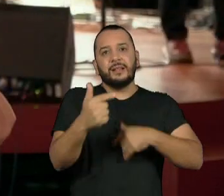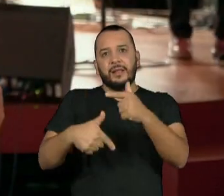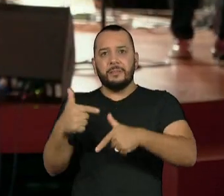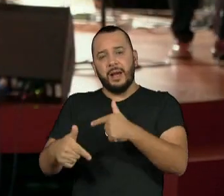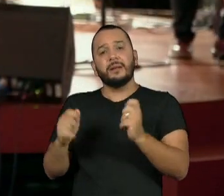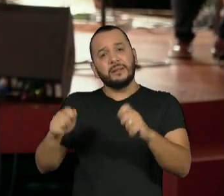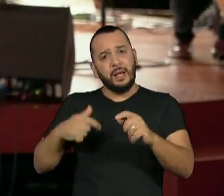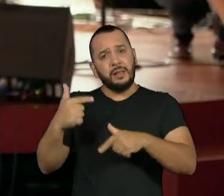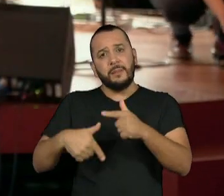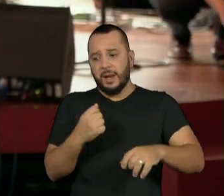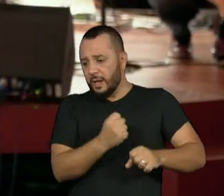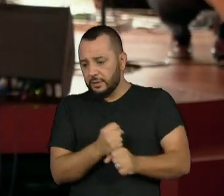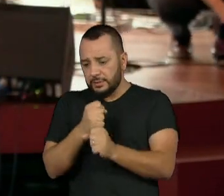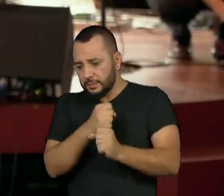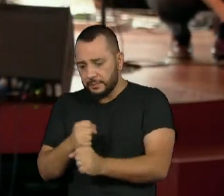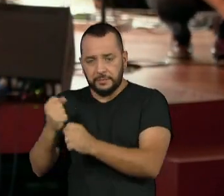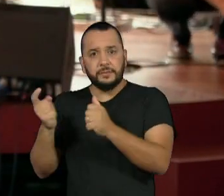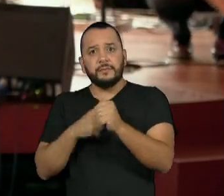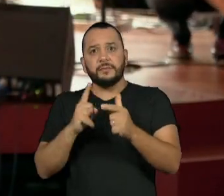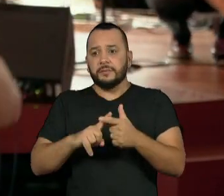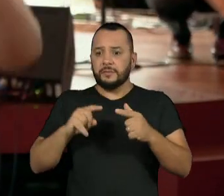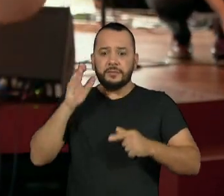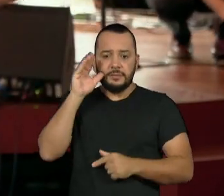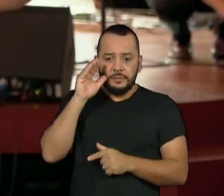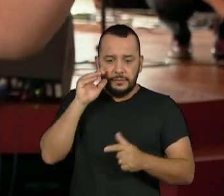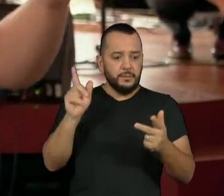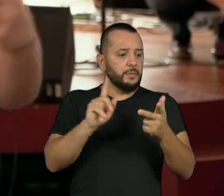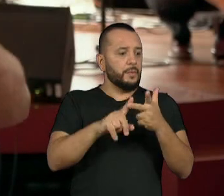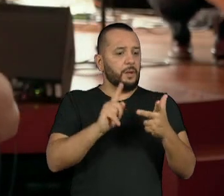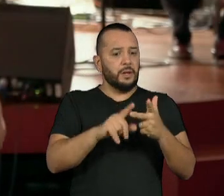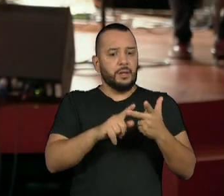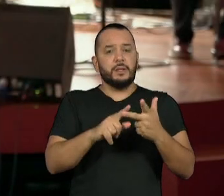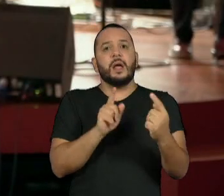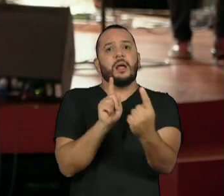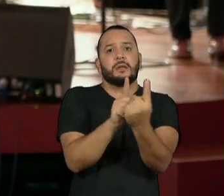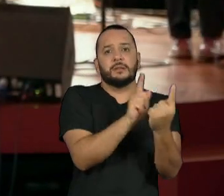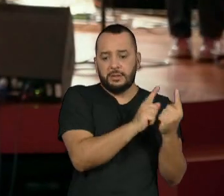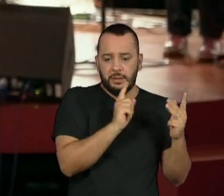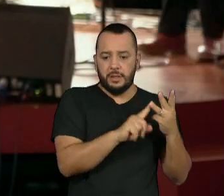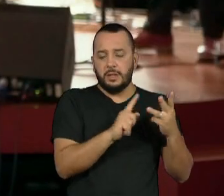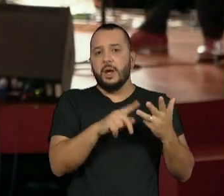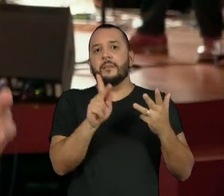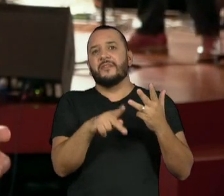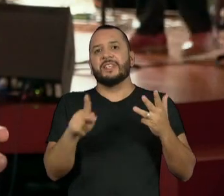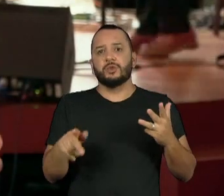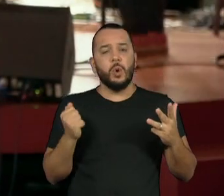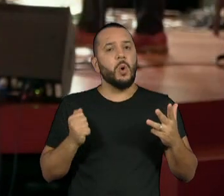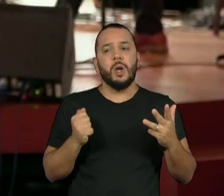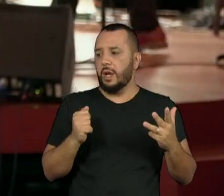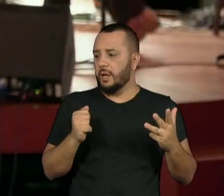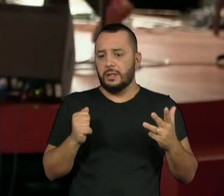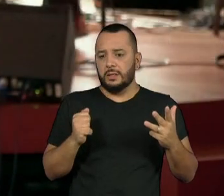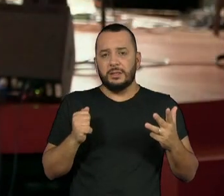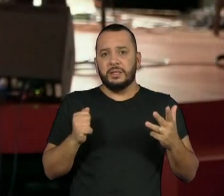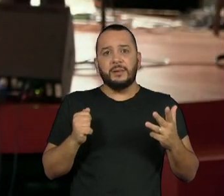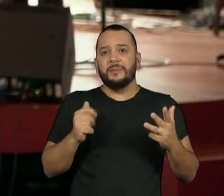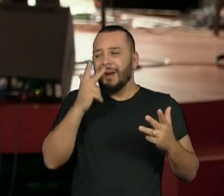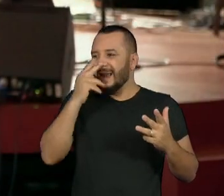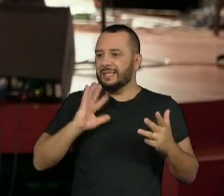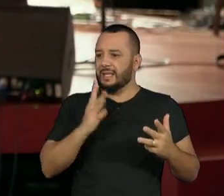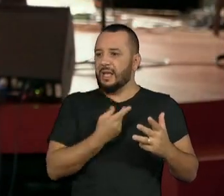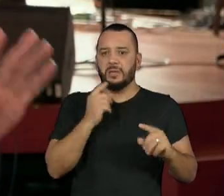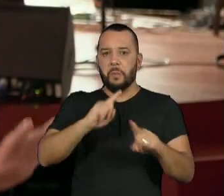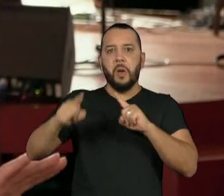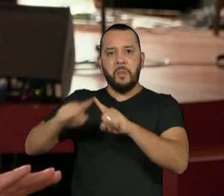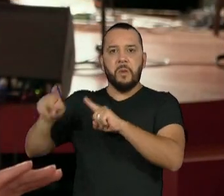empregada doméstica, a recepcionista, a professora, a gente não pode. Então é qualquer lugar de trabalho formal